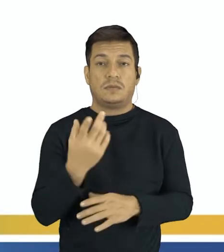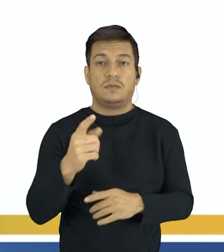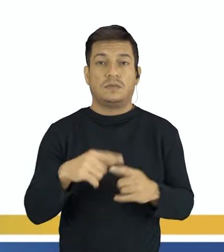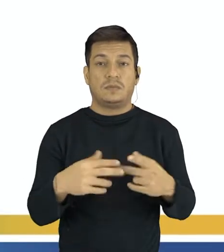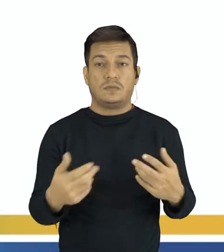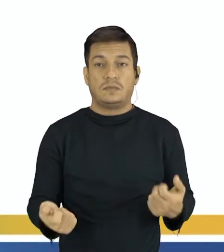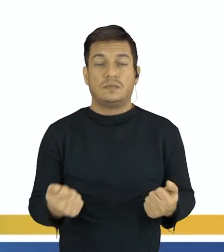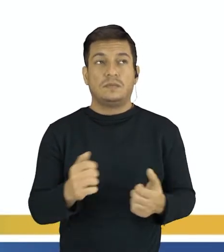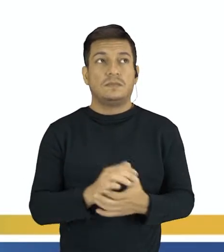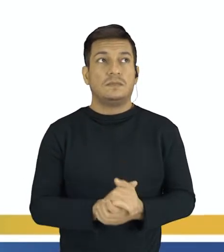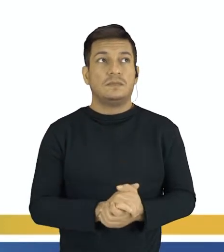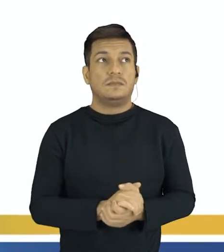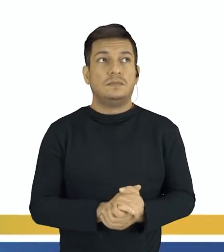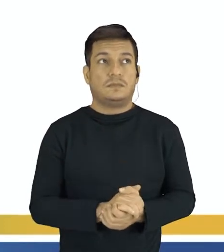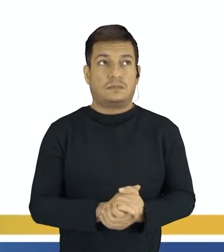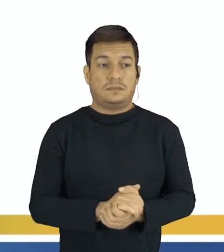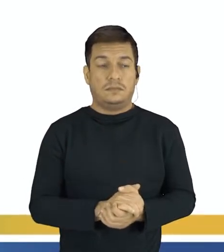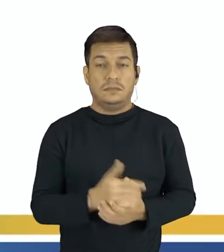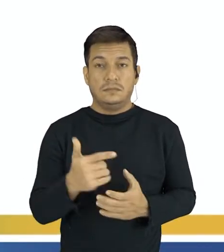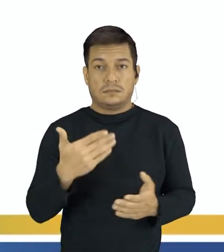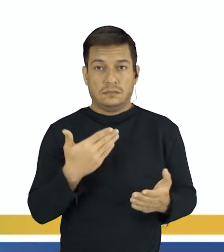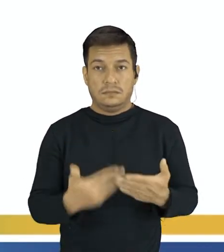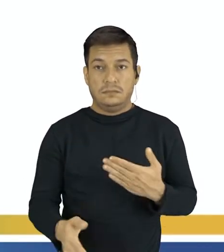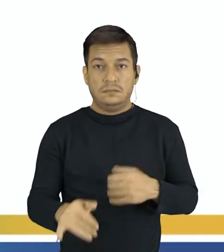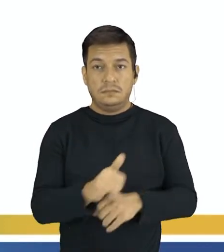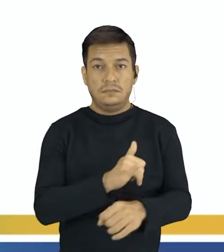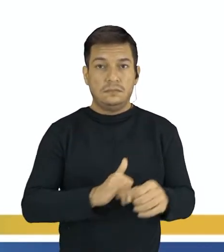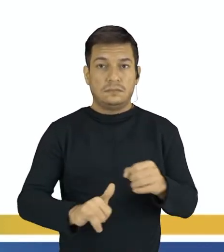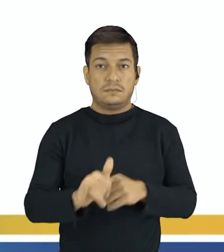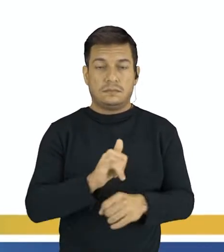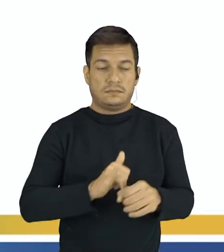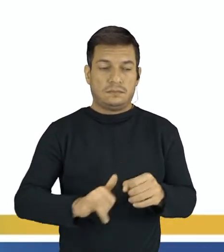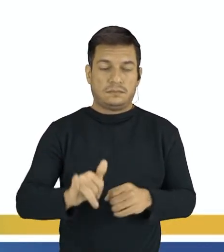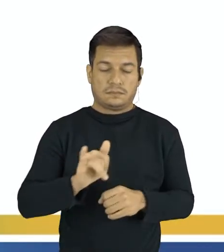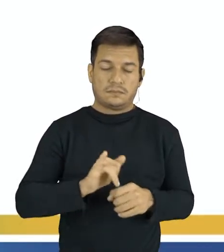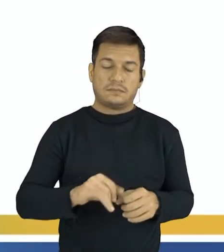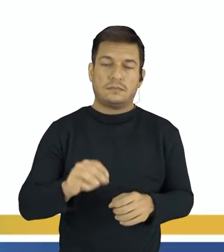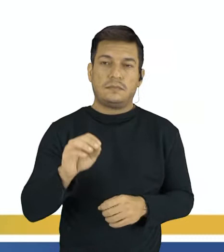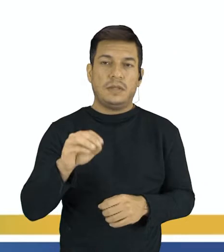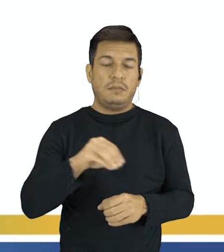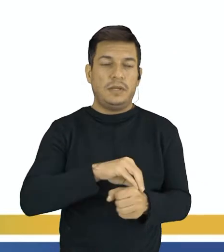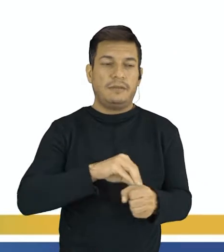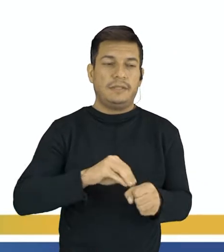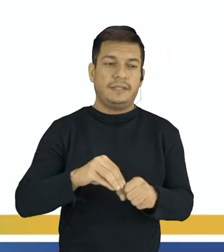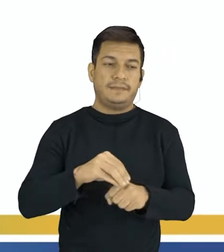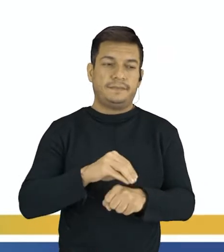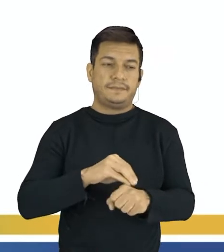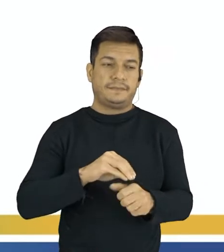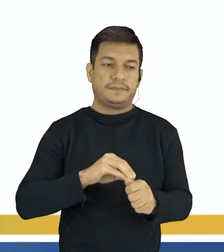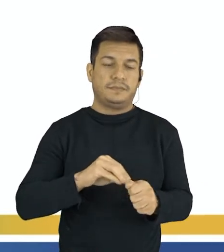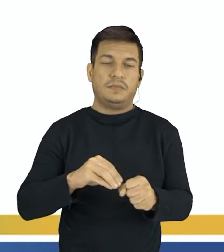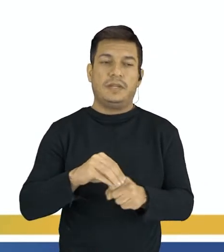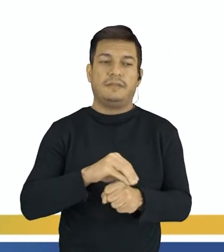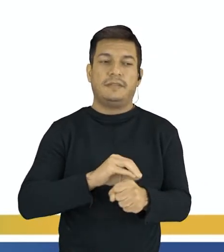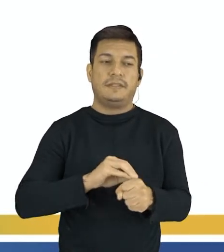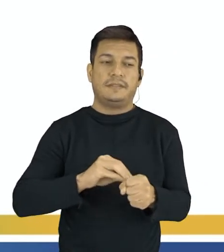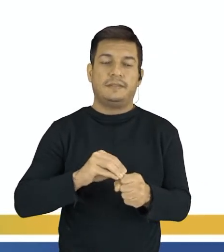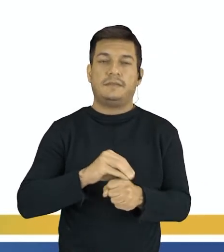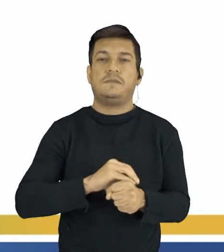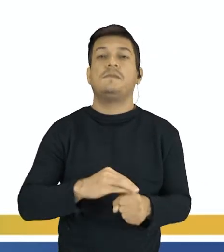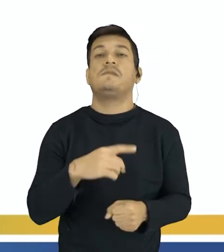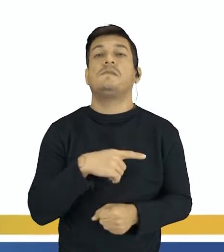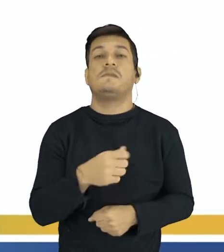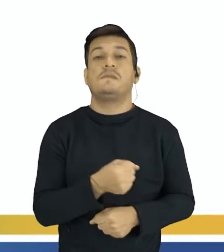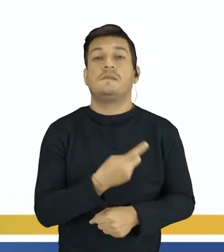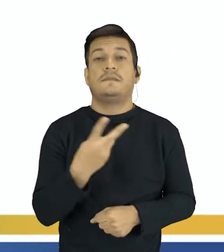produtos. Não tem perda de átomos e de moléculas. A mesma quantidade de substância que a gente tem